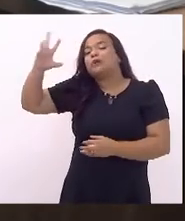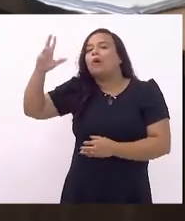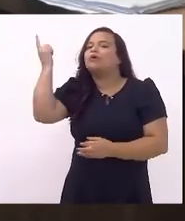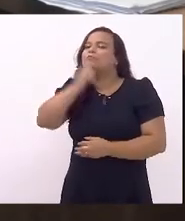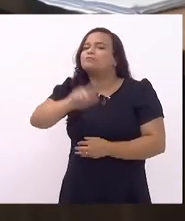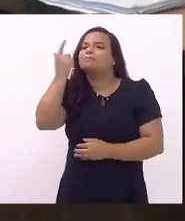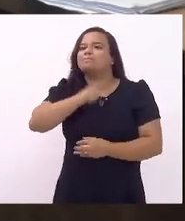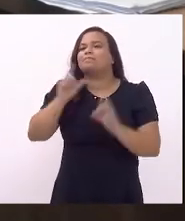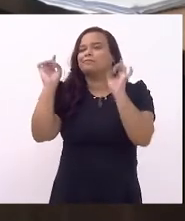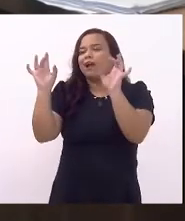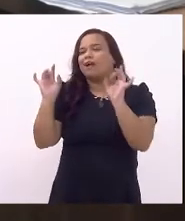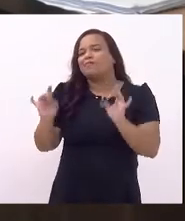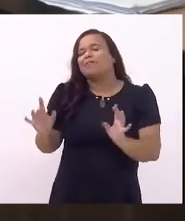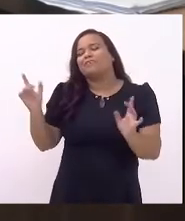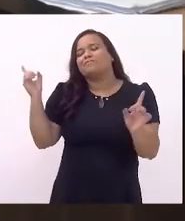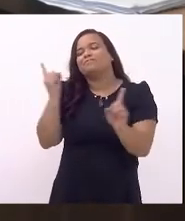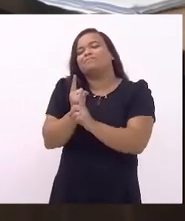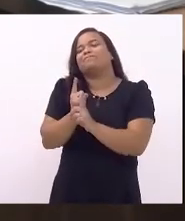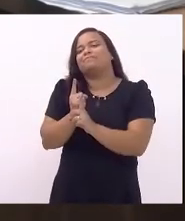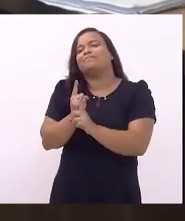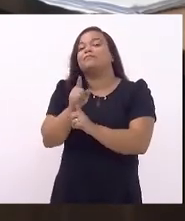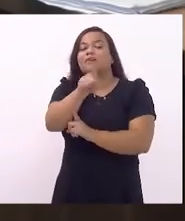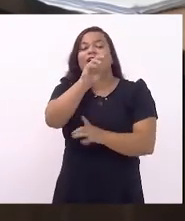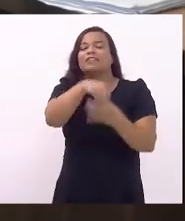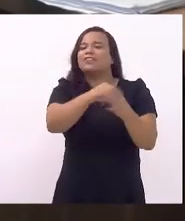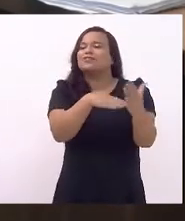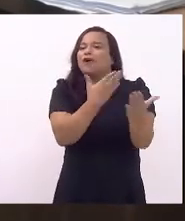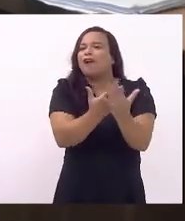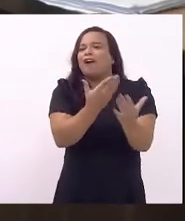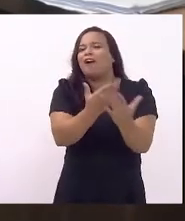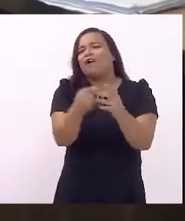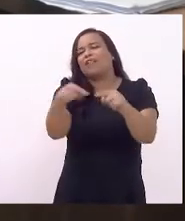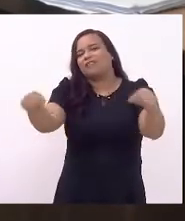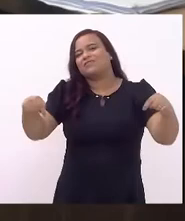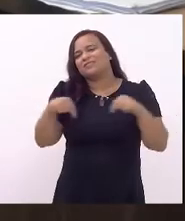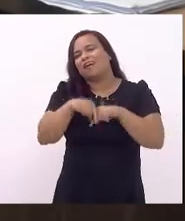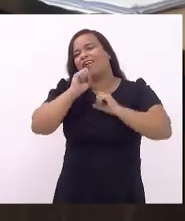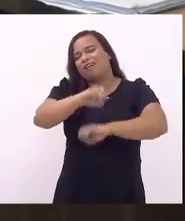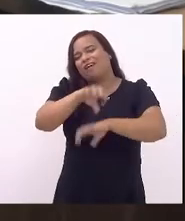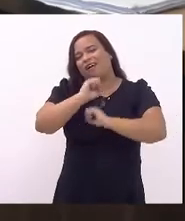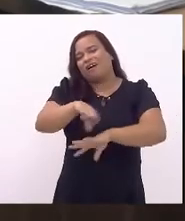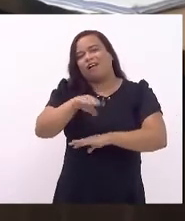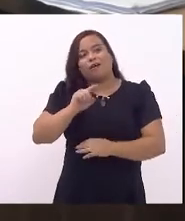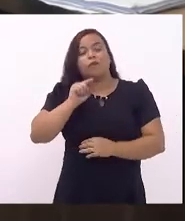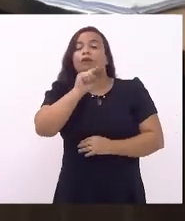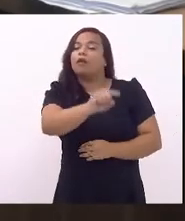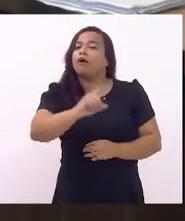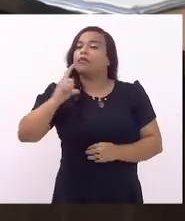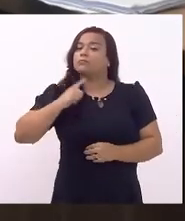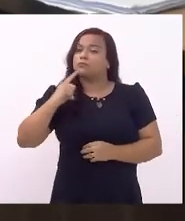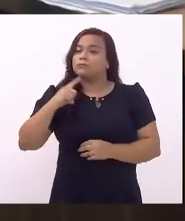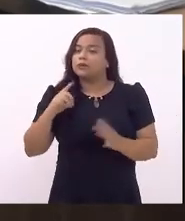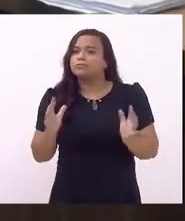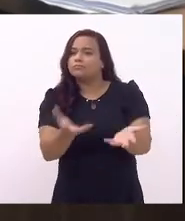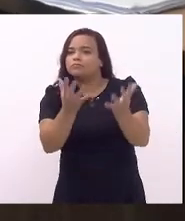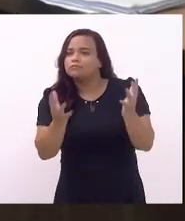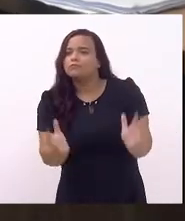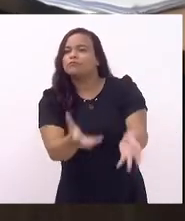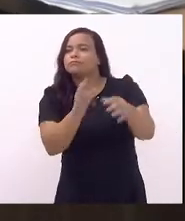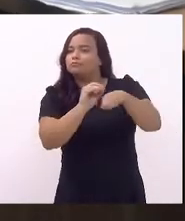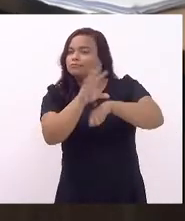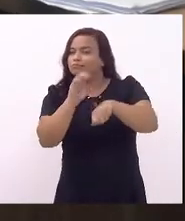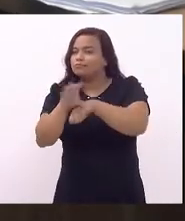acontecem, no chão da escola, na sala de aula, no espaço onde é fomentado